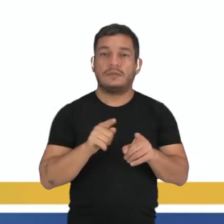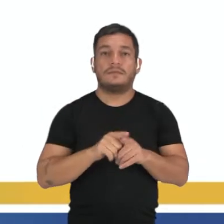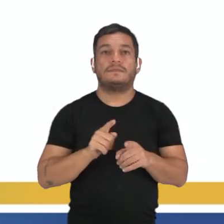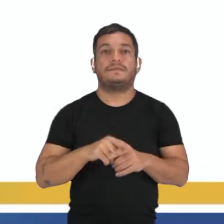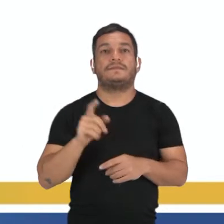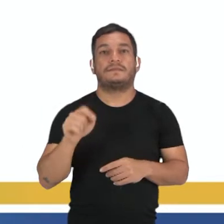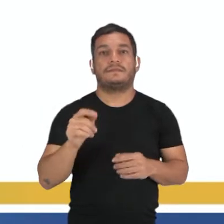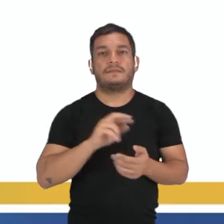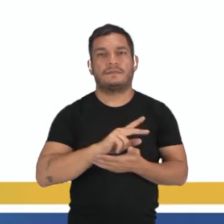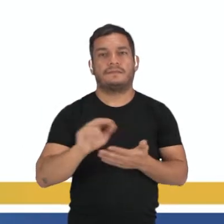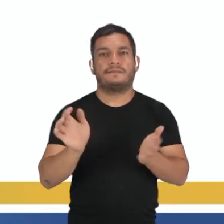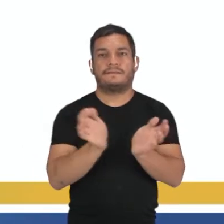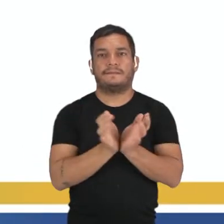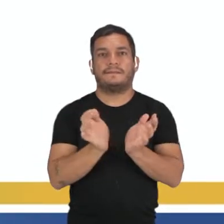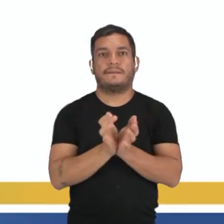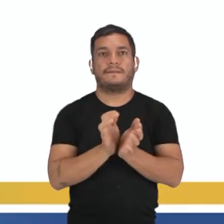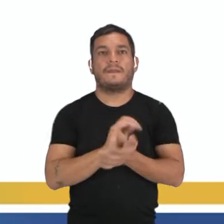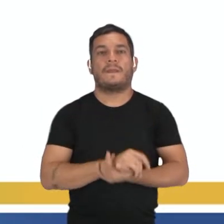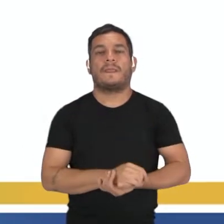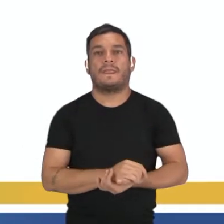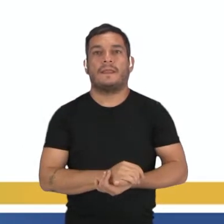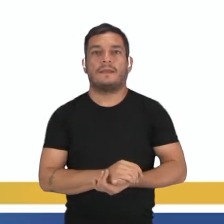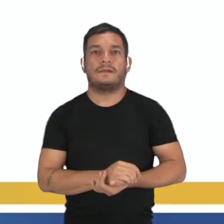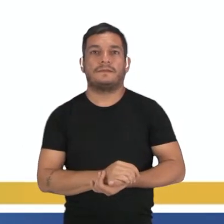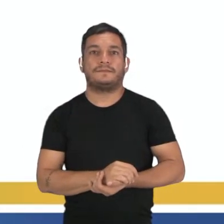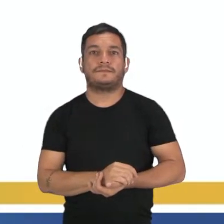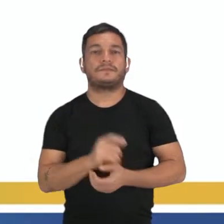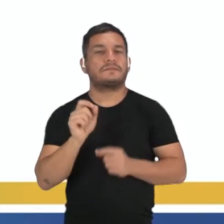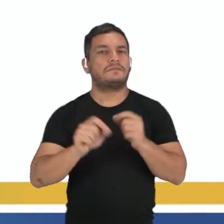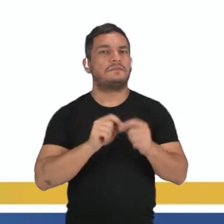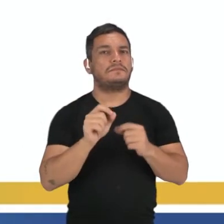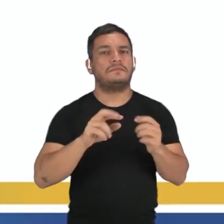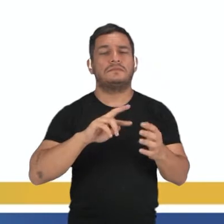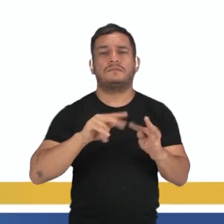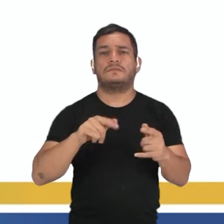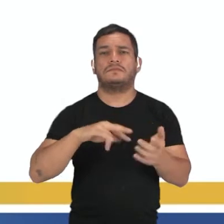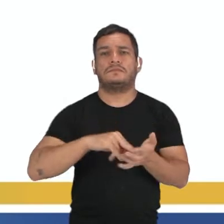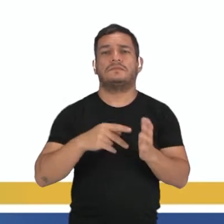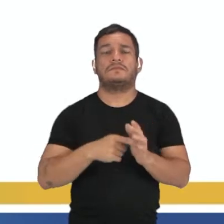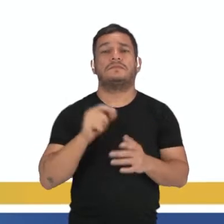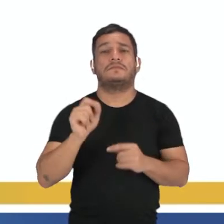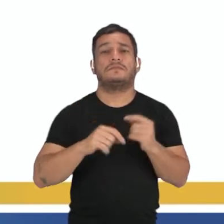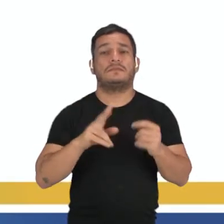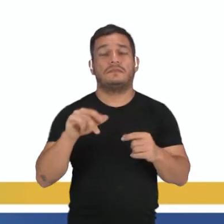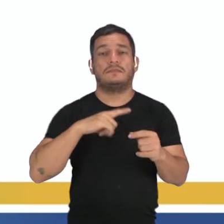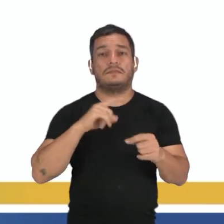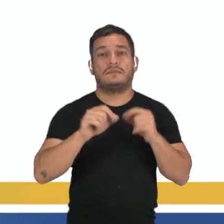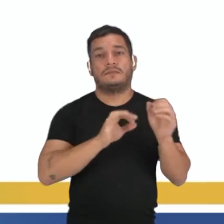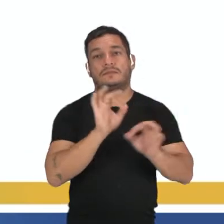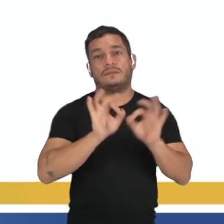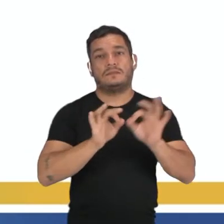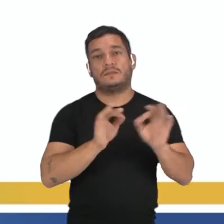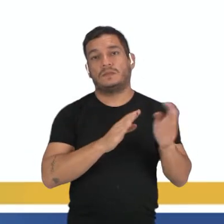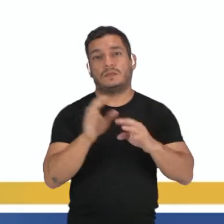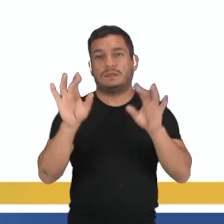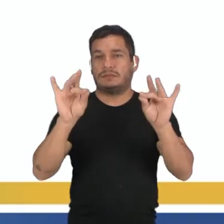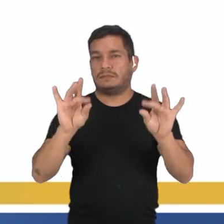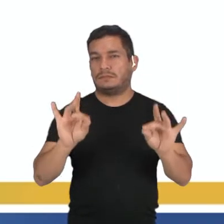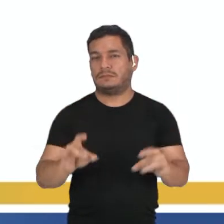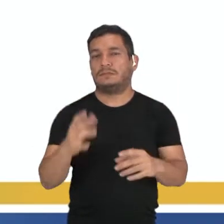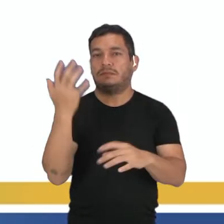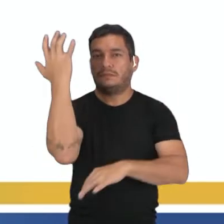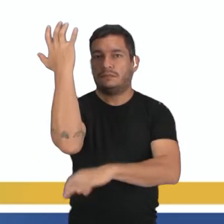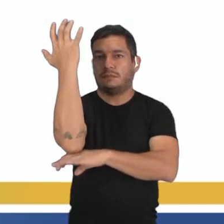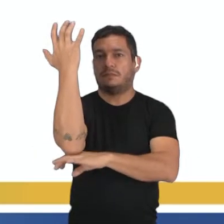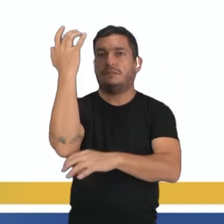panerógonos, espermatófitas e cormófitas. O que que isso tudo quer dizer? Significa que vai ter todas as estruturas bem definidas, vai ter